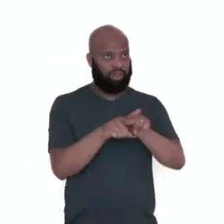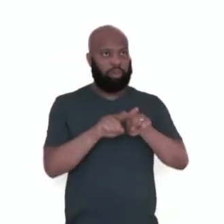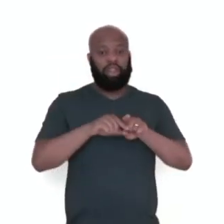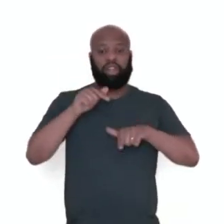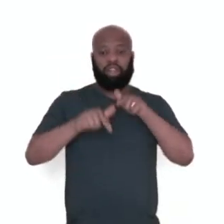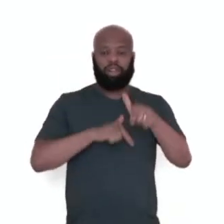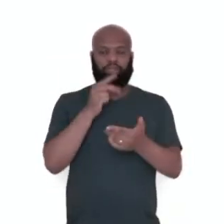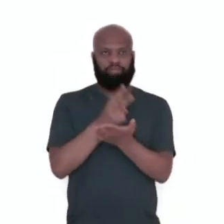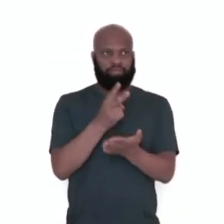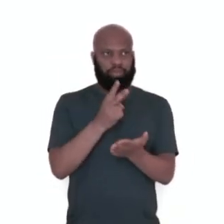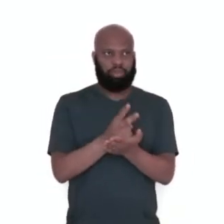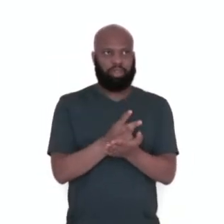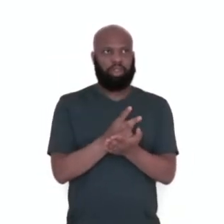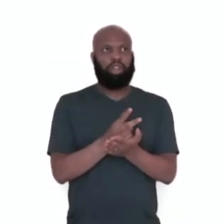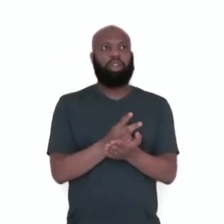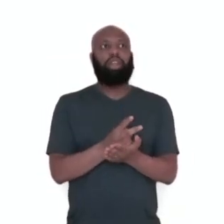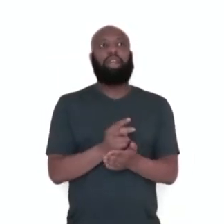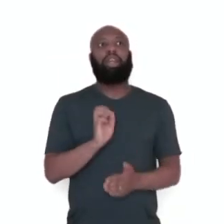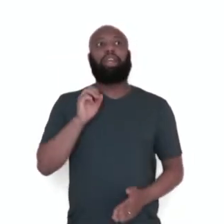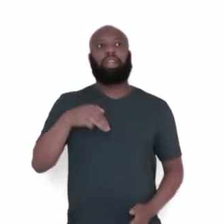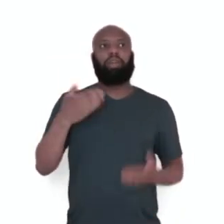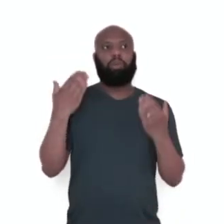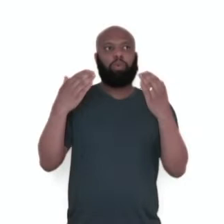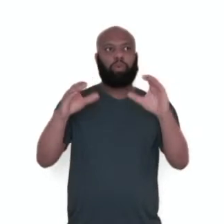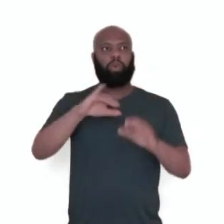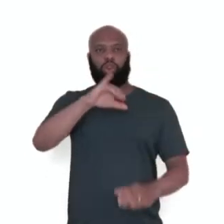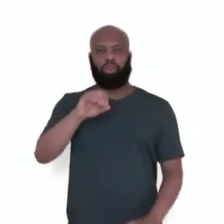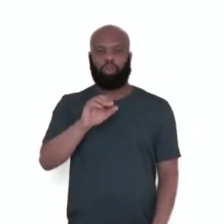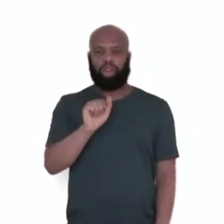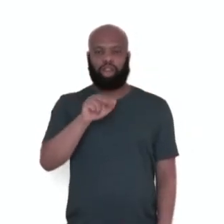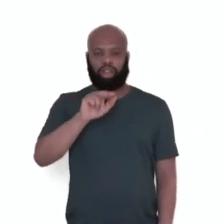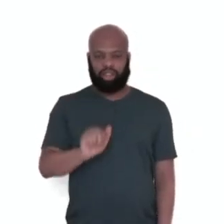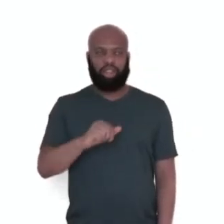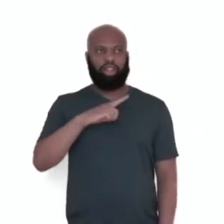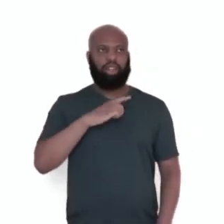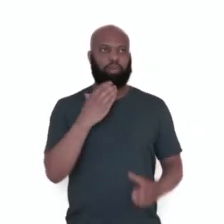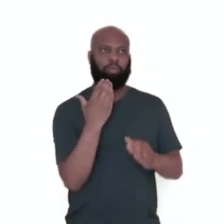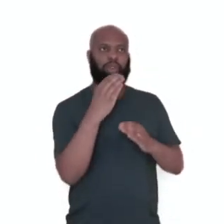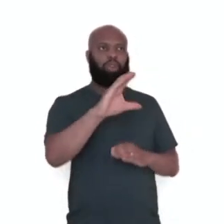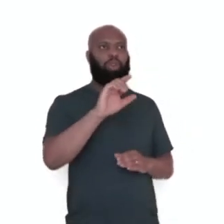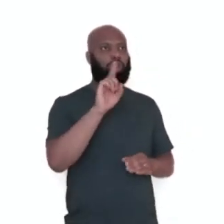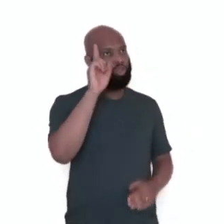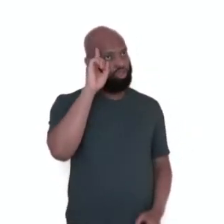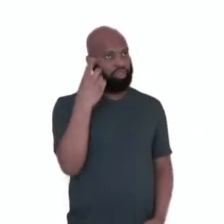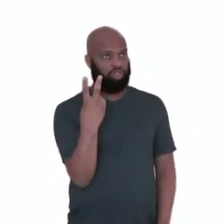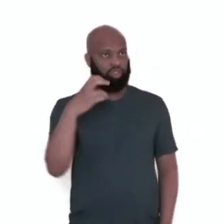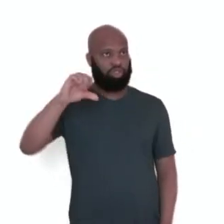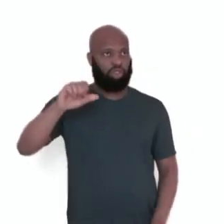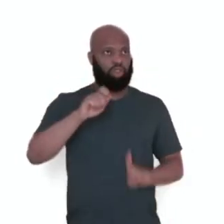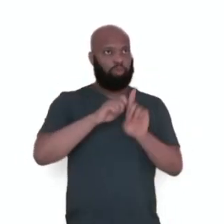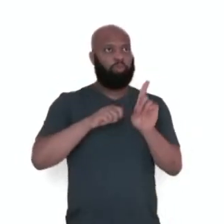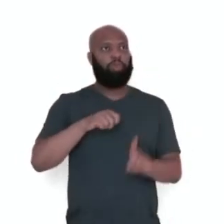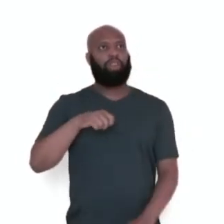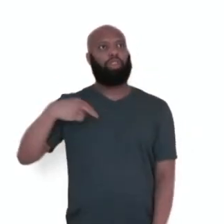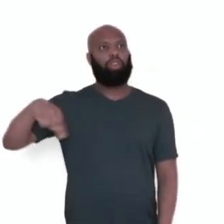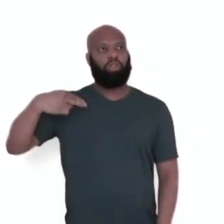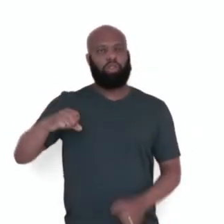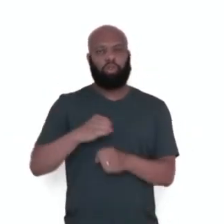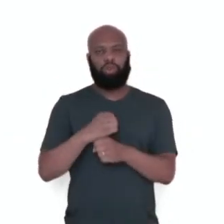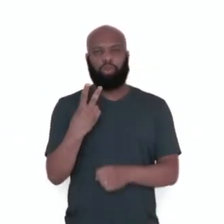vejam, quem publicou foi a Joana Cunha, né? Foi enviada especial ao Rio no dia 29 de 11 de 2017.